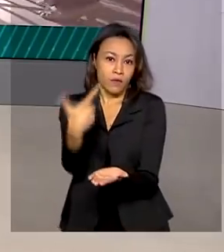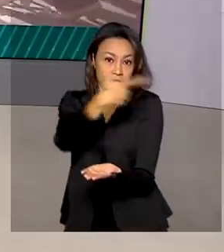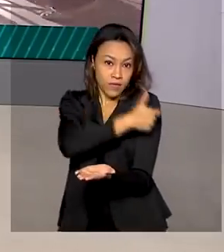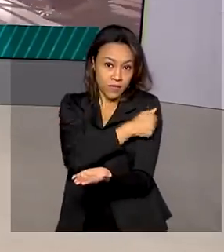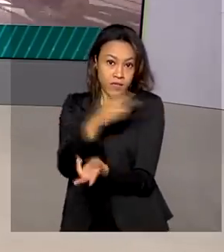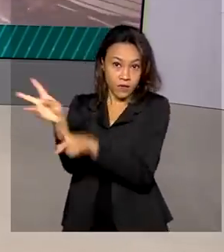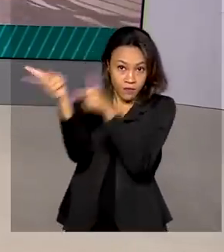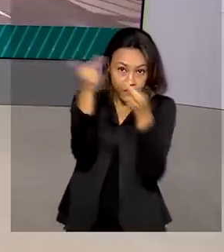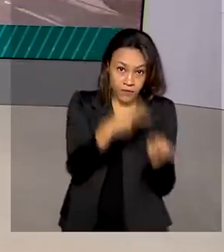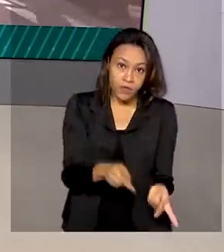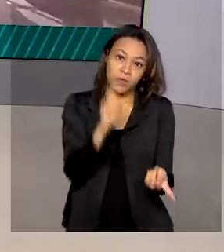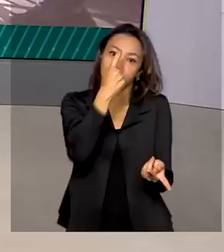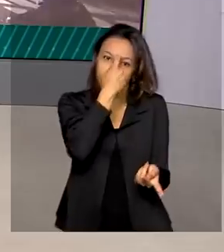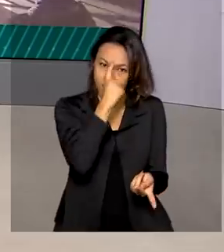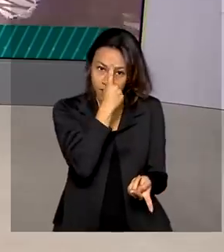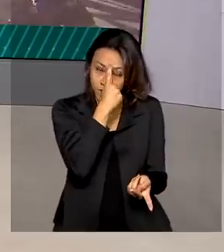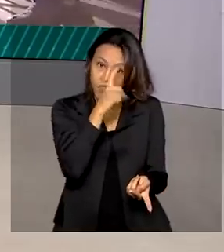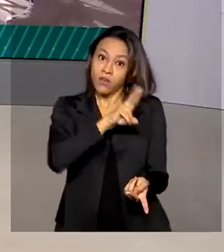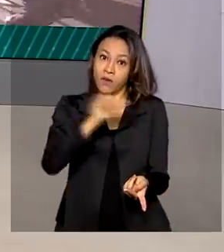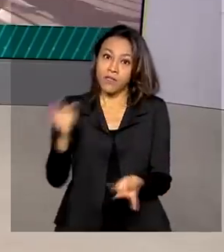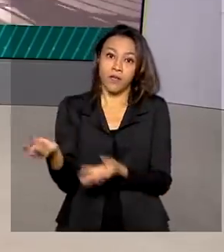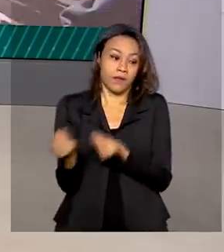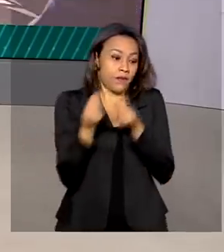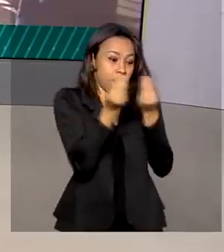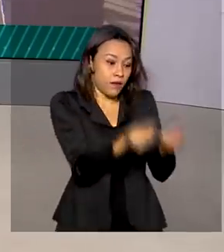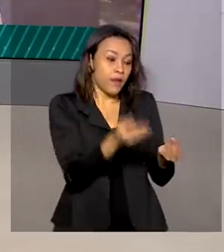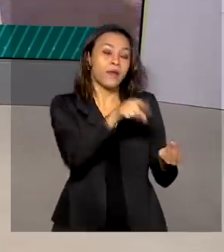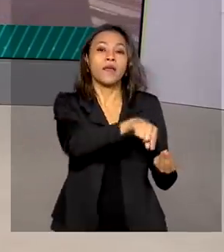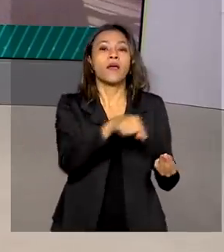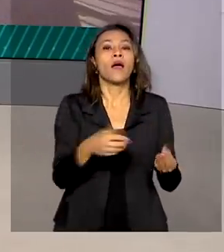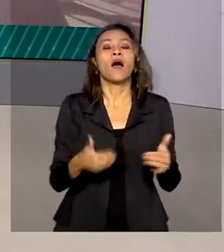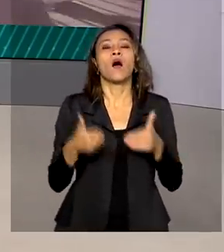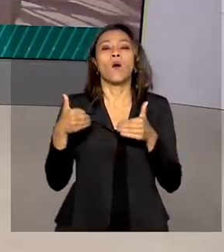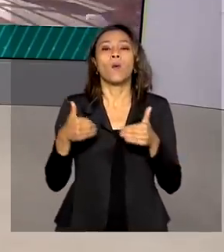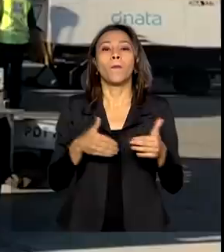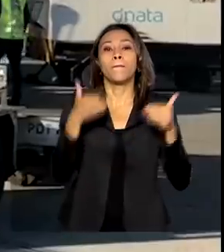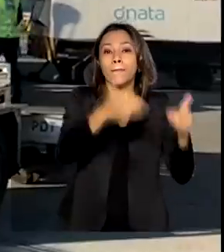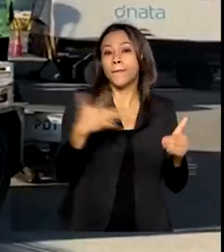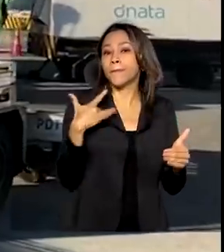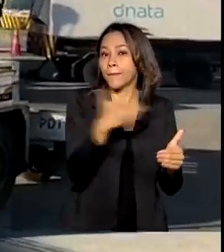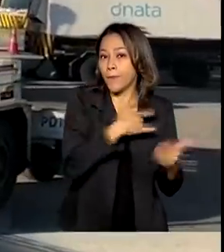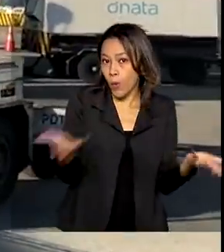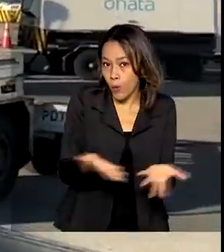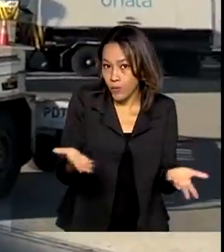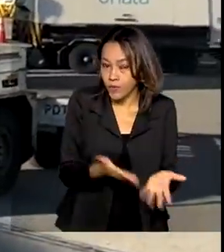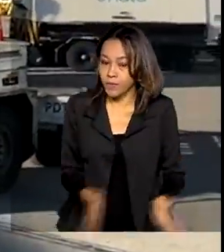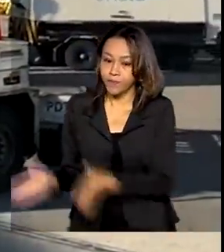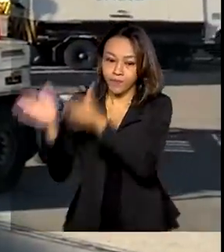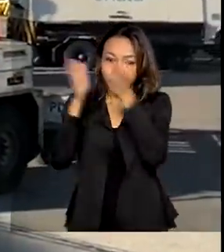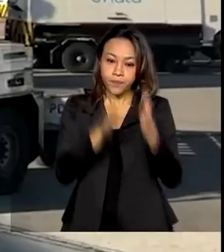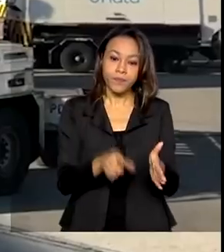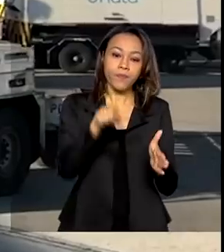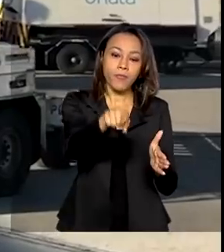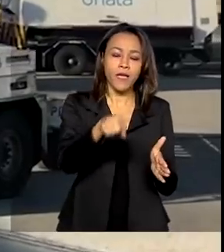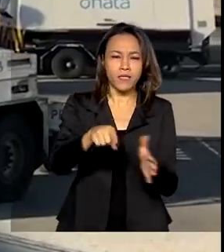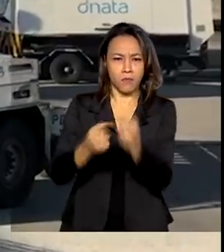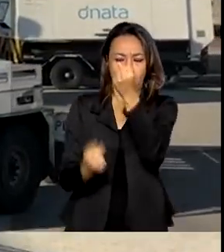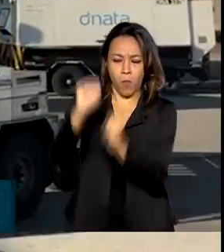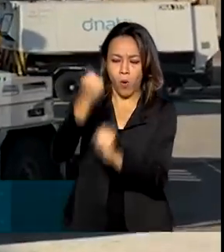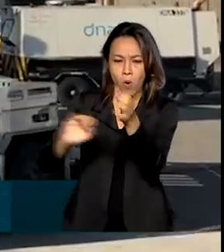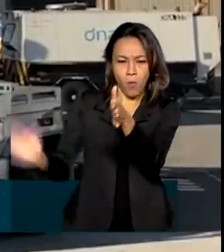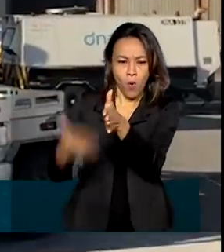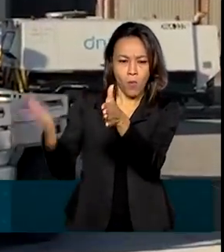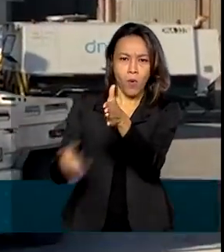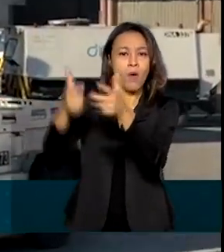Fiocruz deve entregar os imunizantes ao Ministério da Saúde ainda hoje. Os imunizantes foram produzidos pelo Instituto